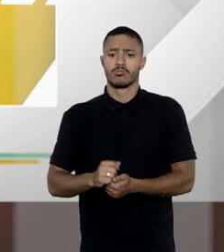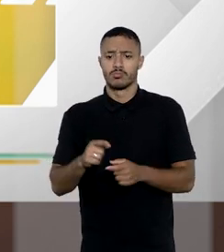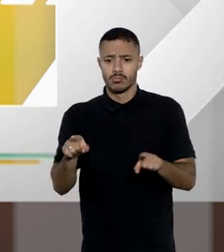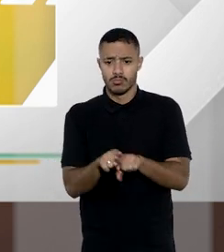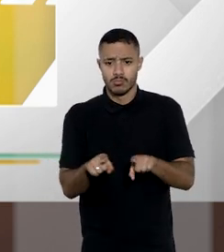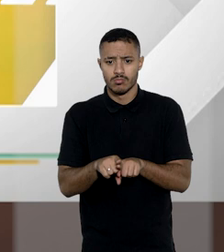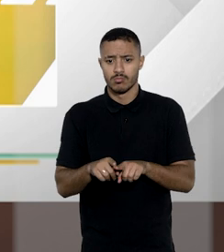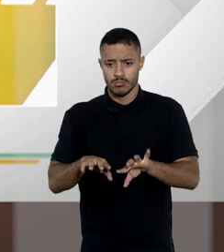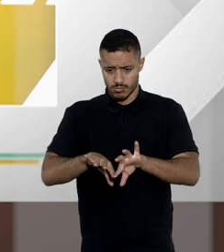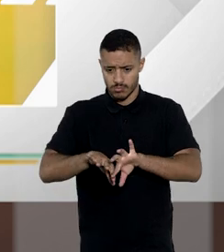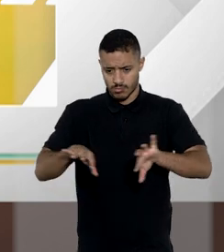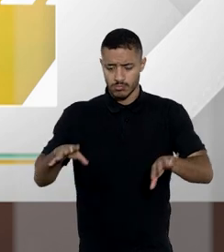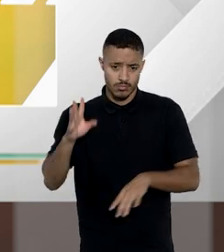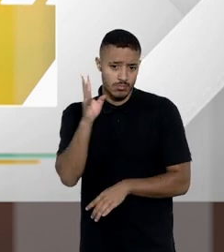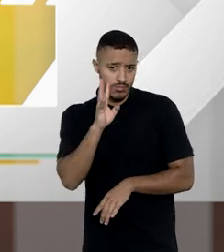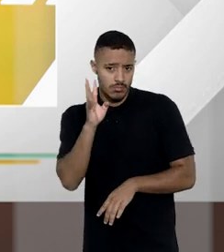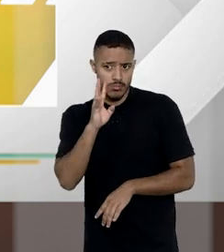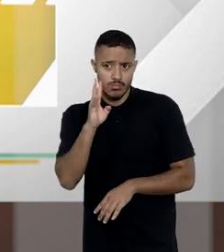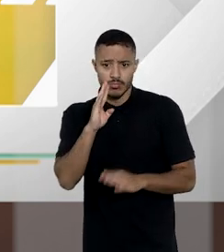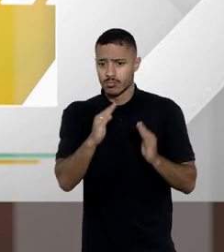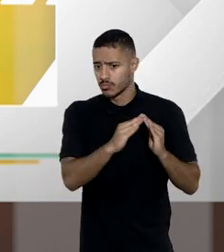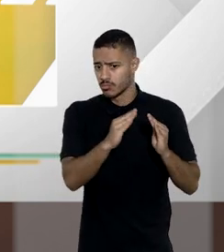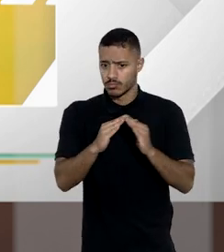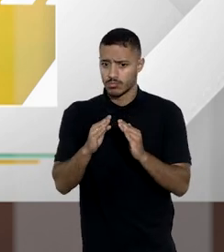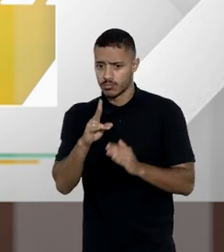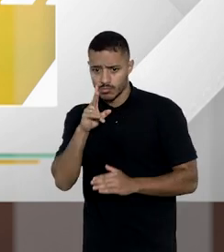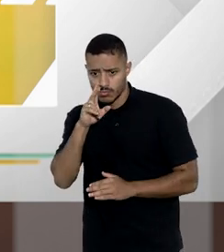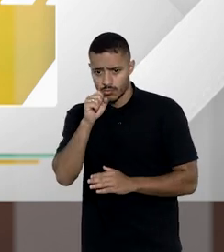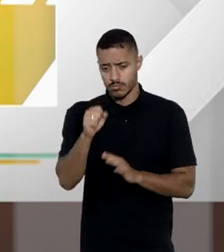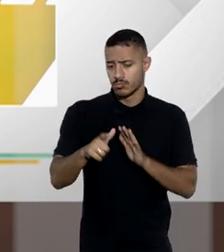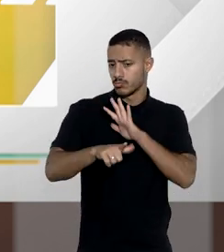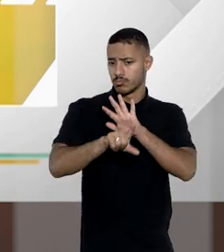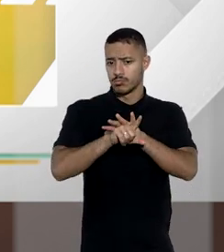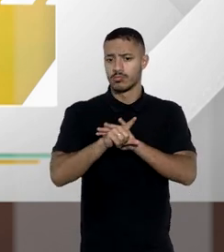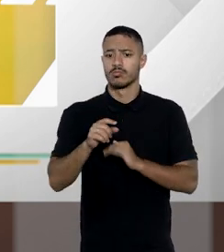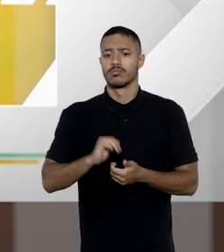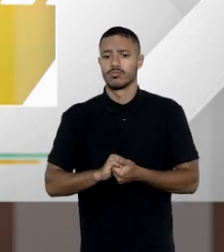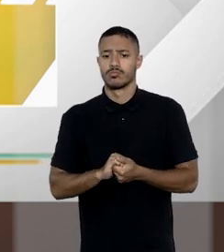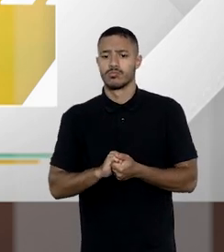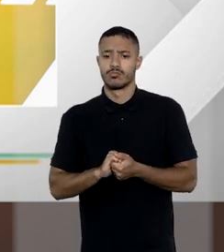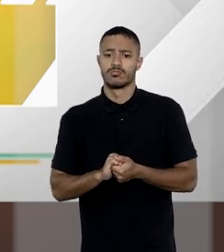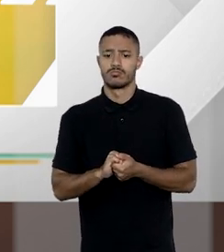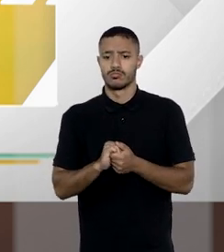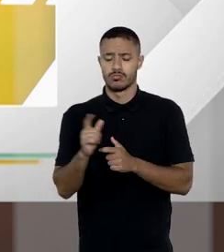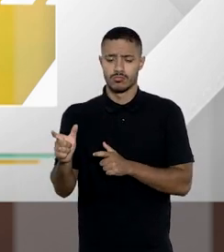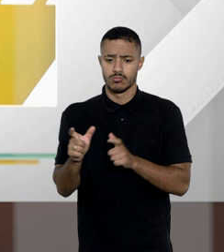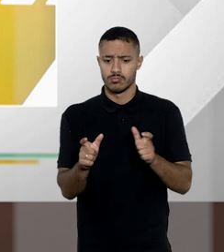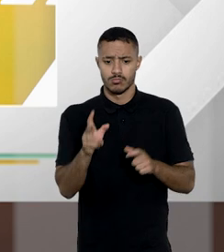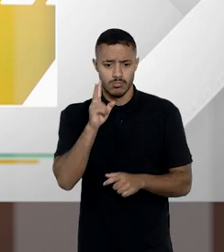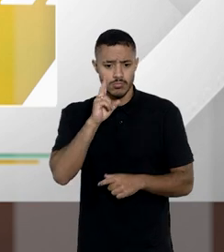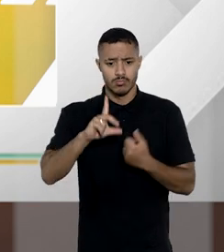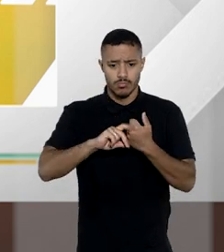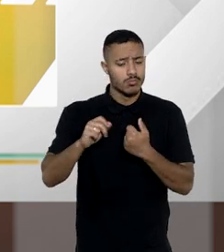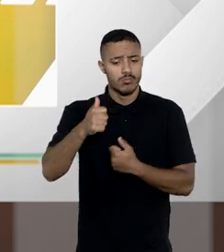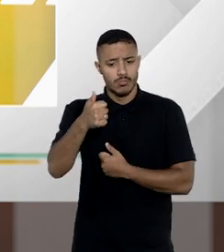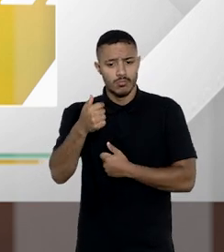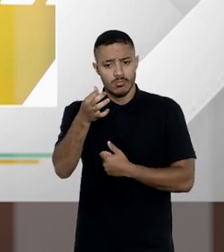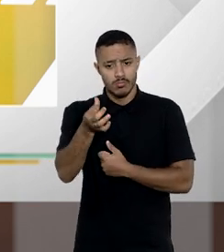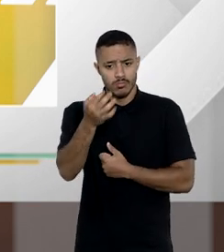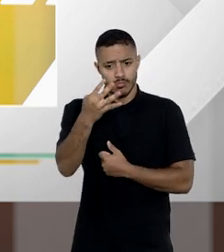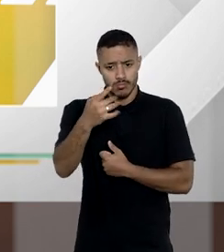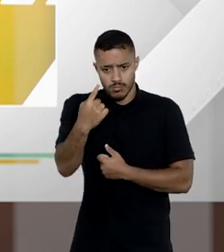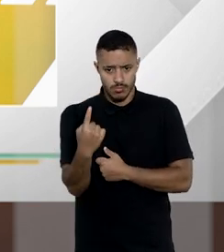bens também chamada de separação legal de bens por força da norma independente de pacto das partes prevista no artigo